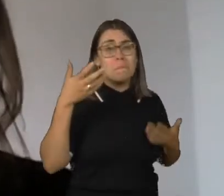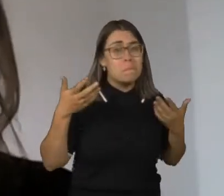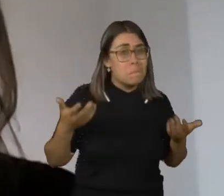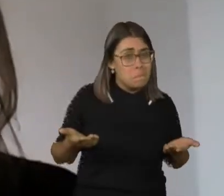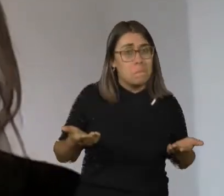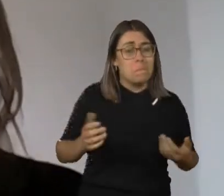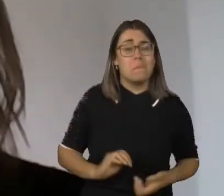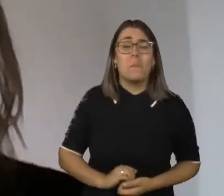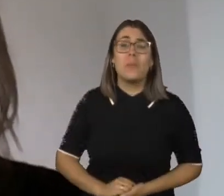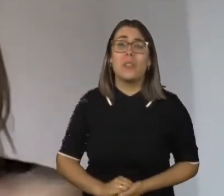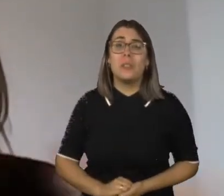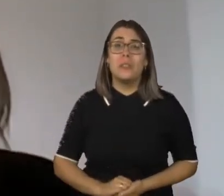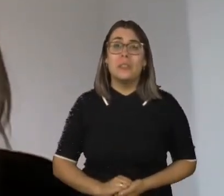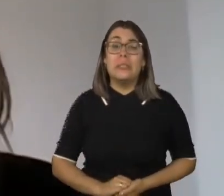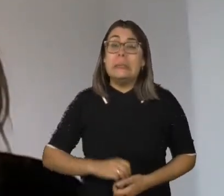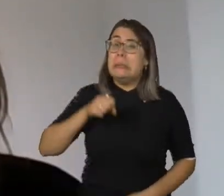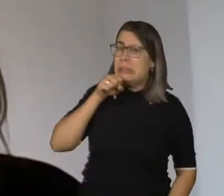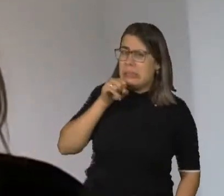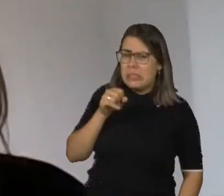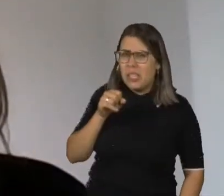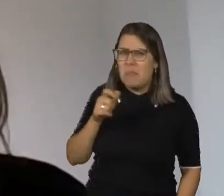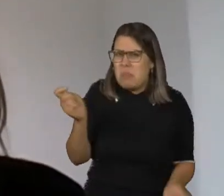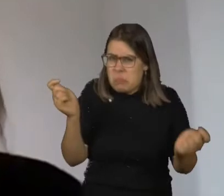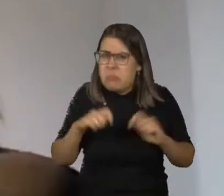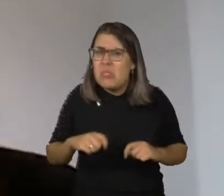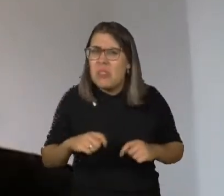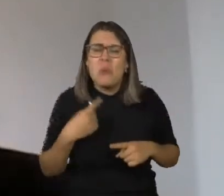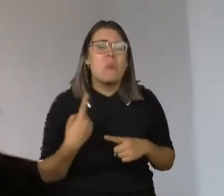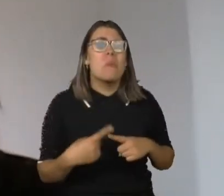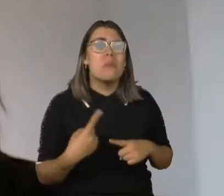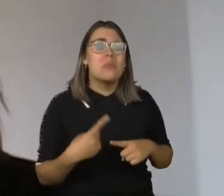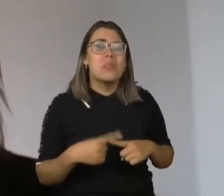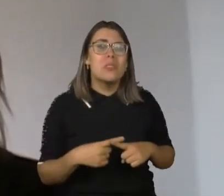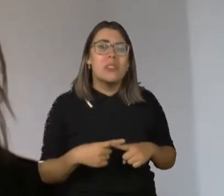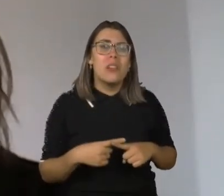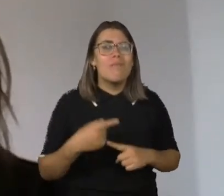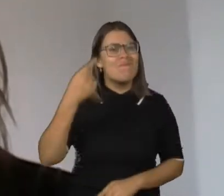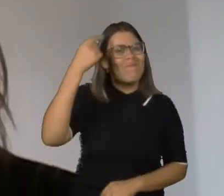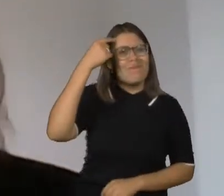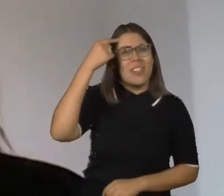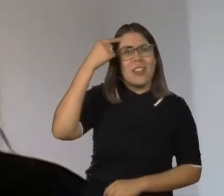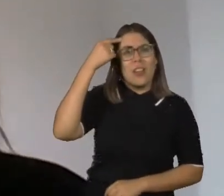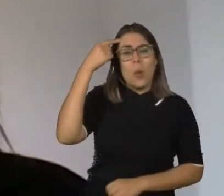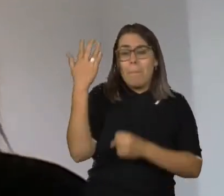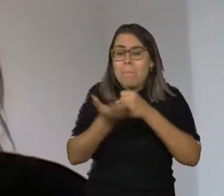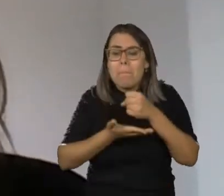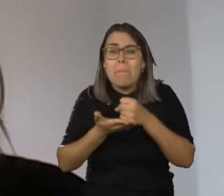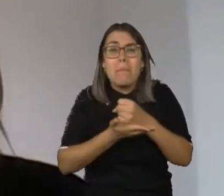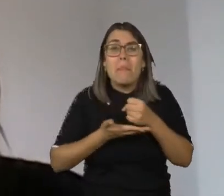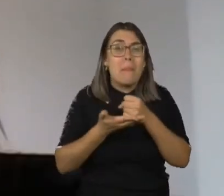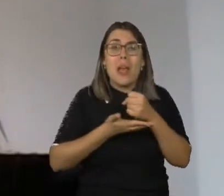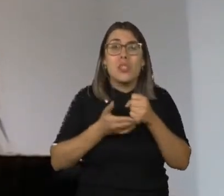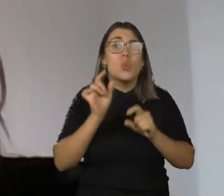genéticas? E se é possível isso, no que que essa ideia se apoia? No que que essa ideia se